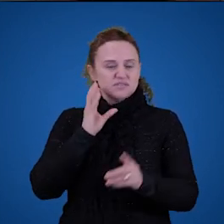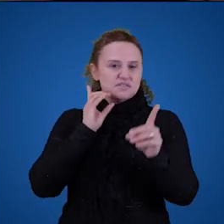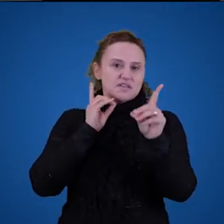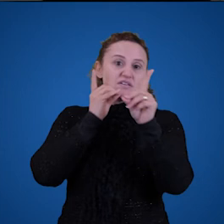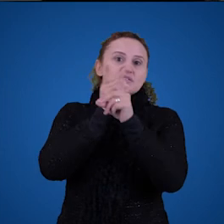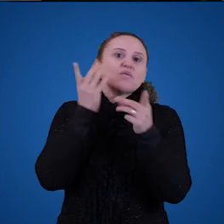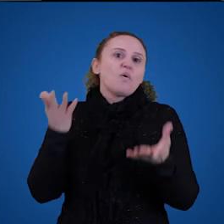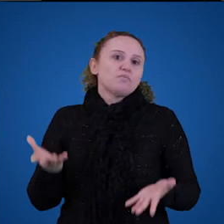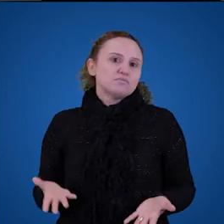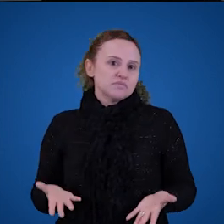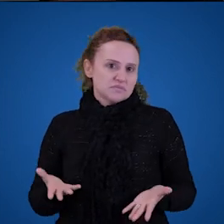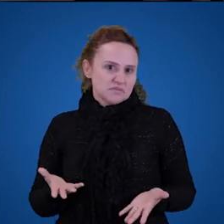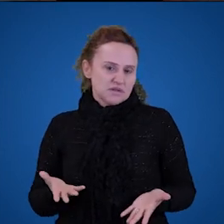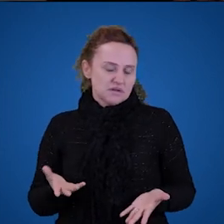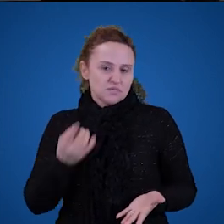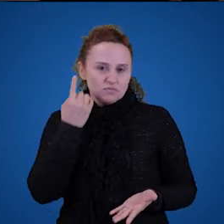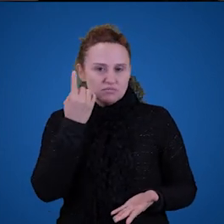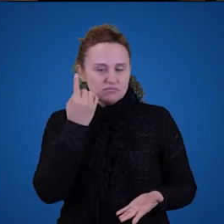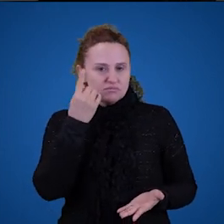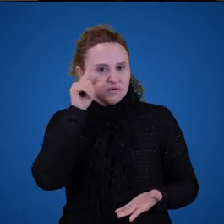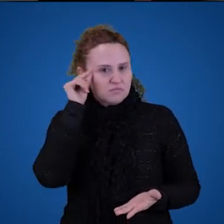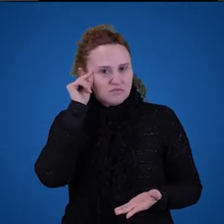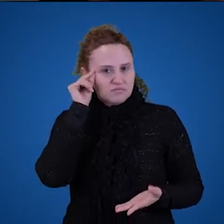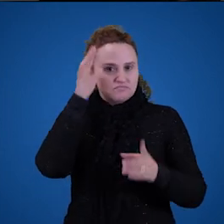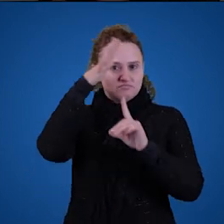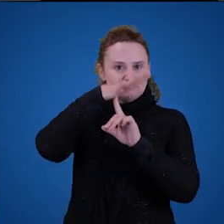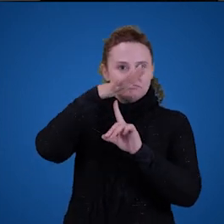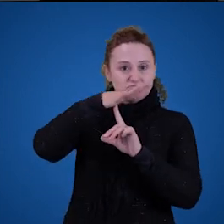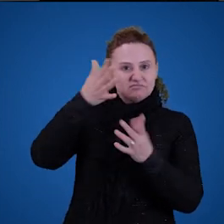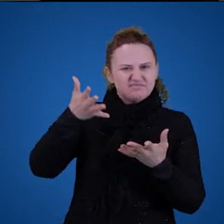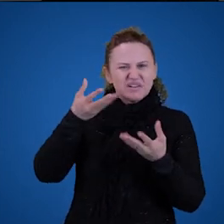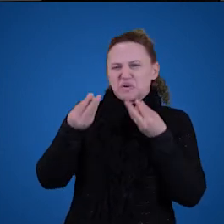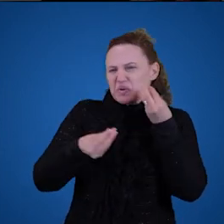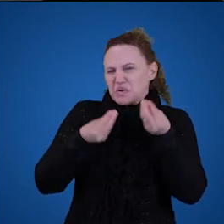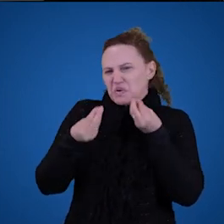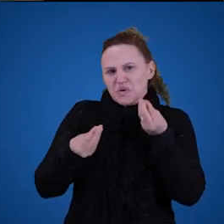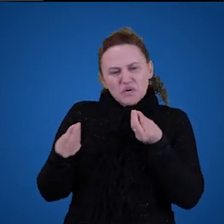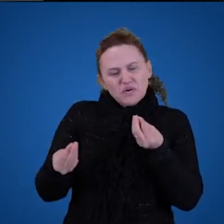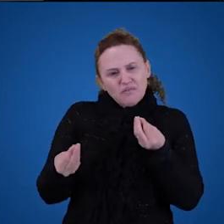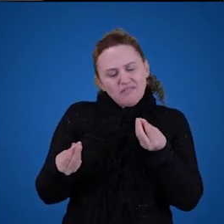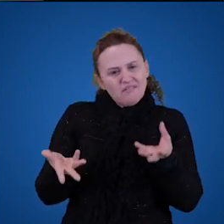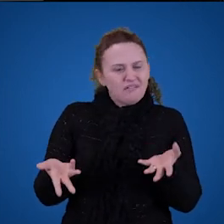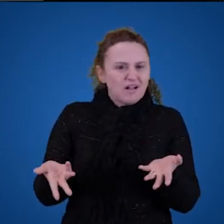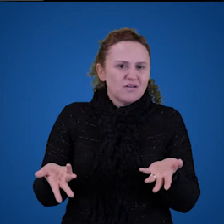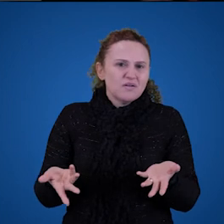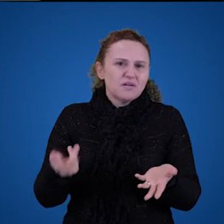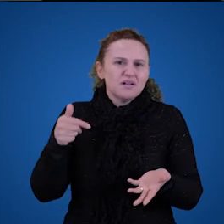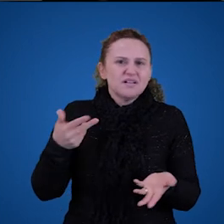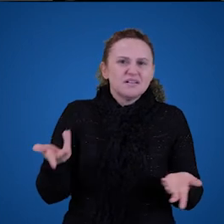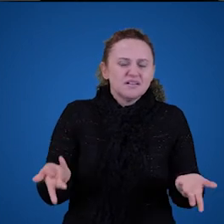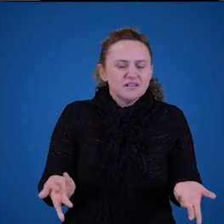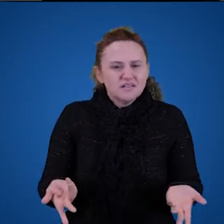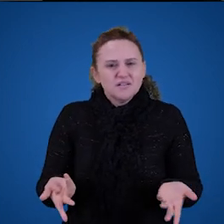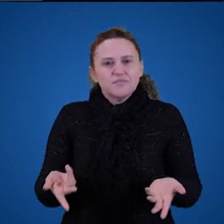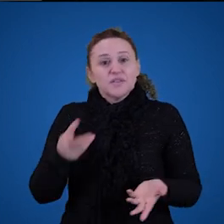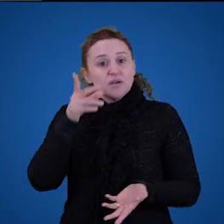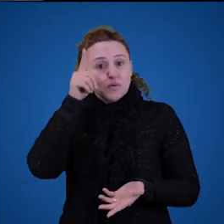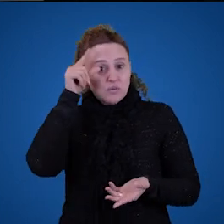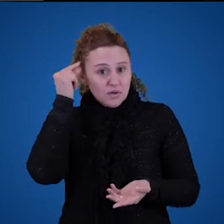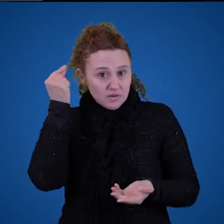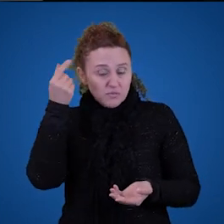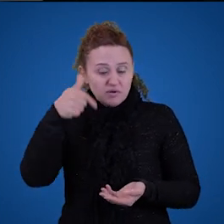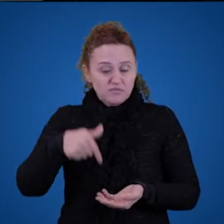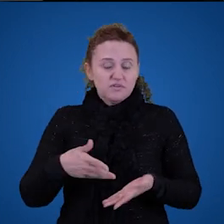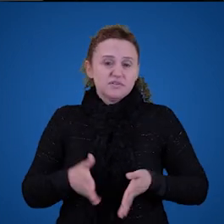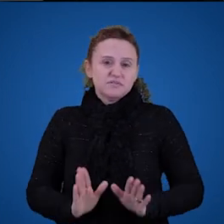Guarapuavano é paranaense. E vocês podem estar se perguntando, como é possível ter um Guarapuavano que não seja paranaense? Simples, cidadania de uma